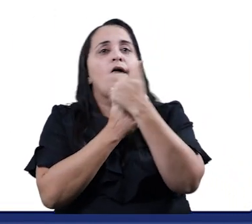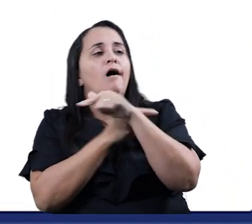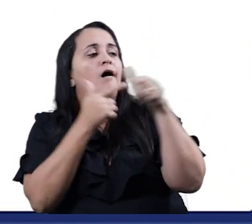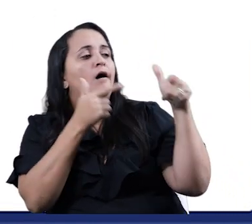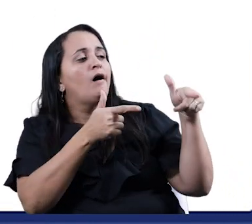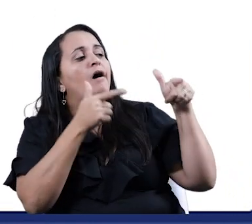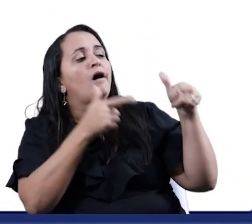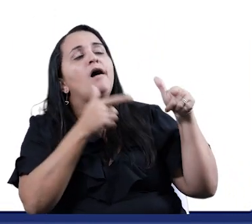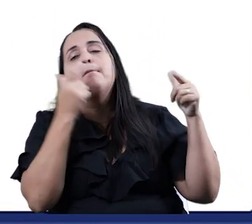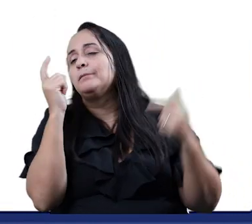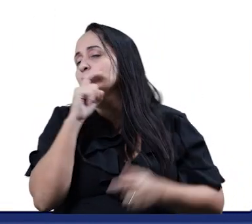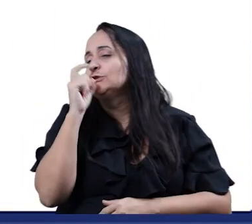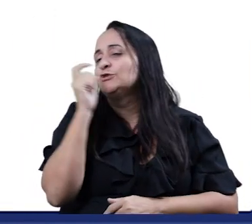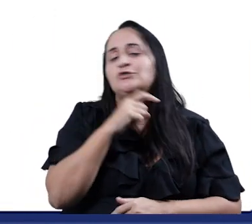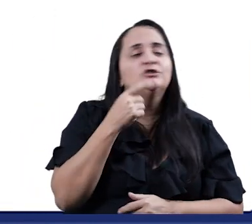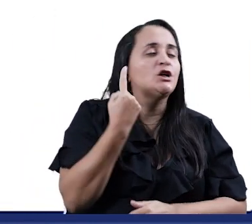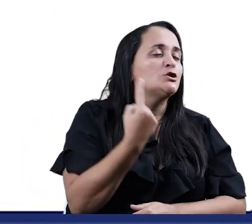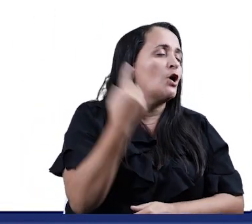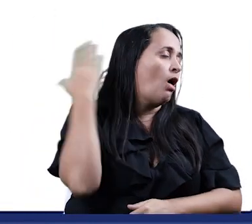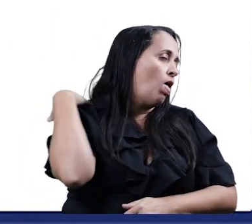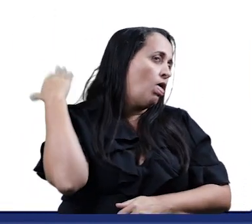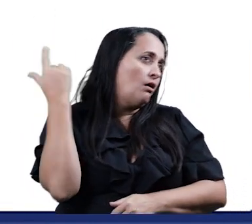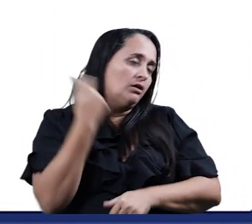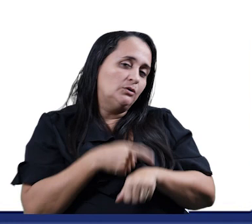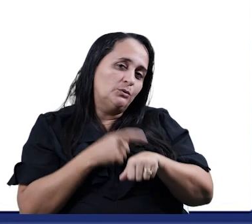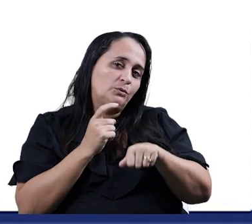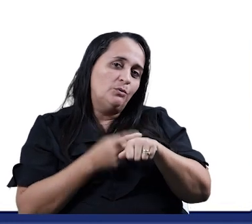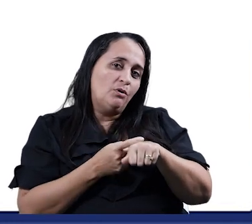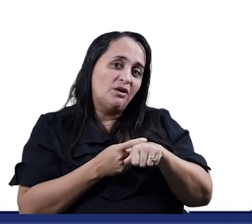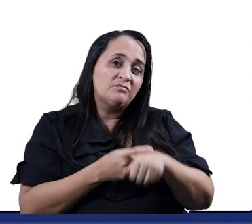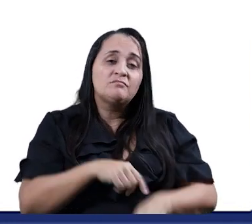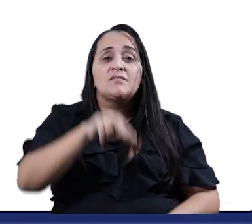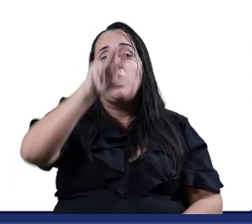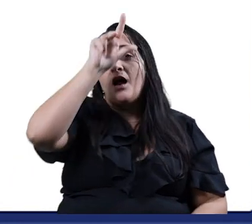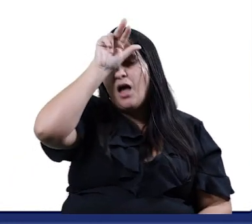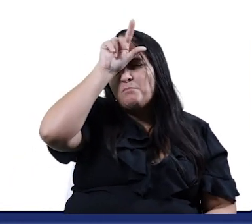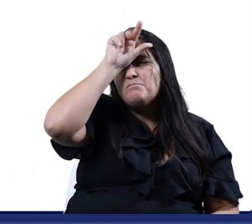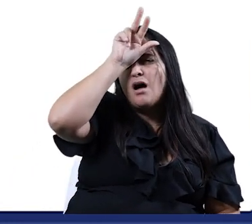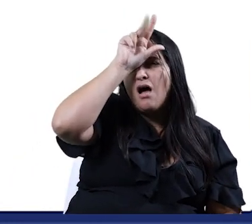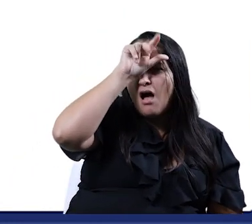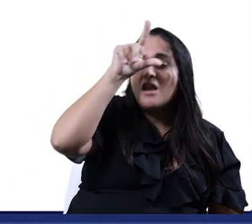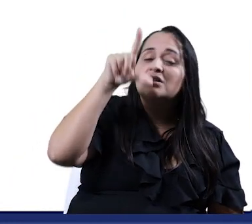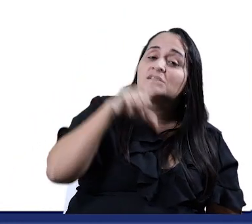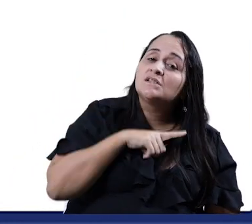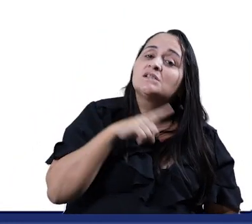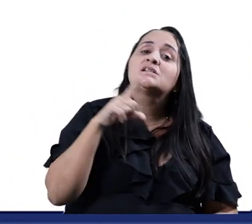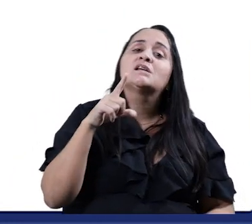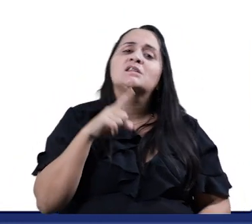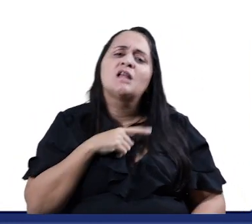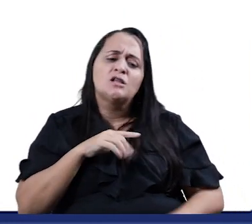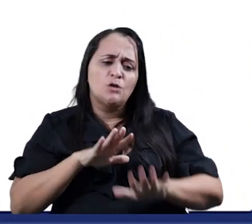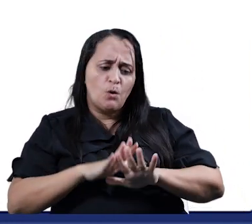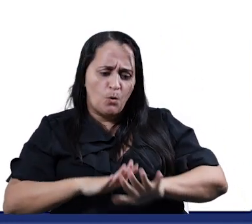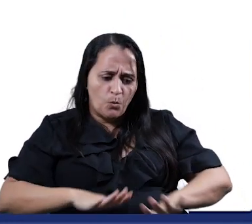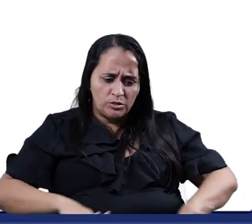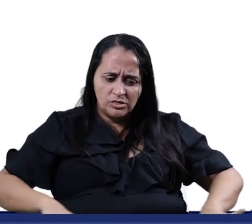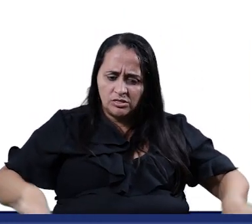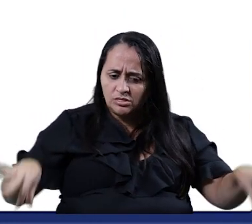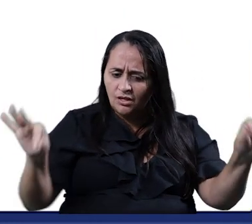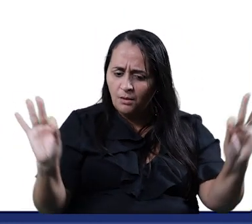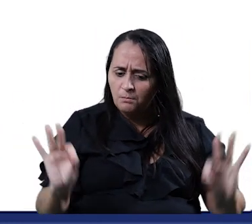Ela tem a cascadura A barata diz que tem um